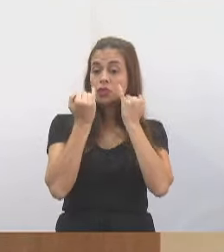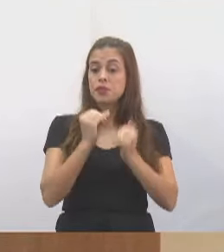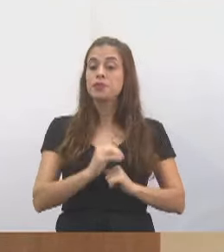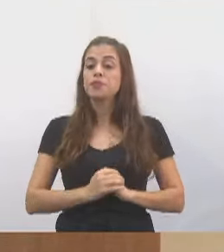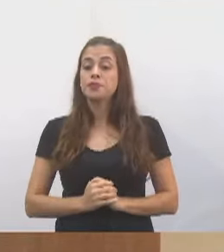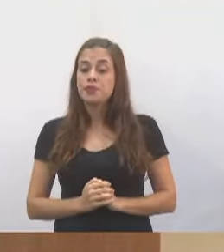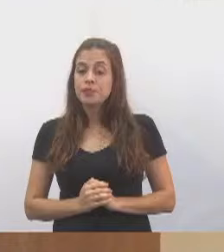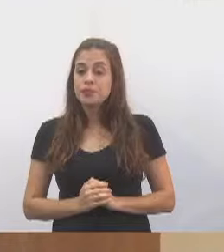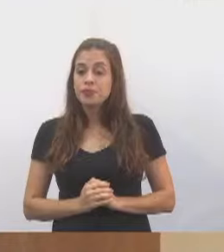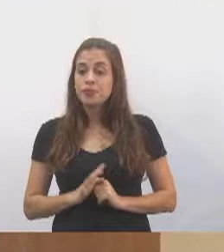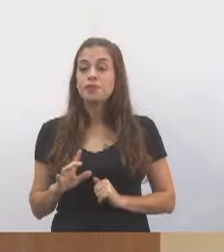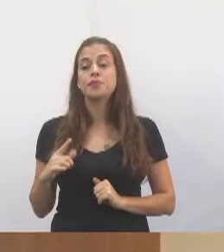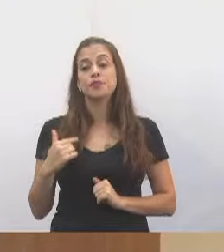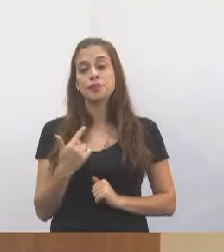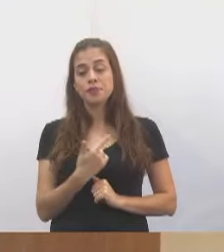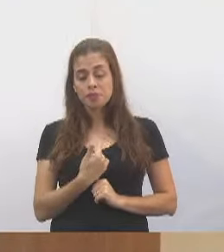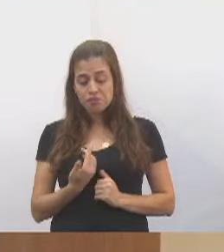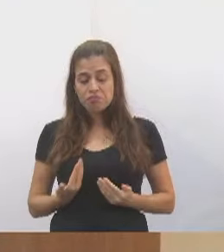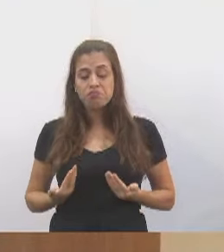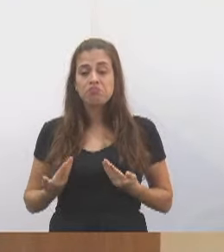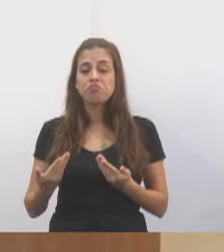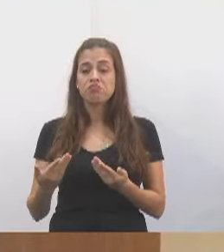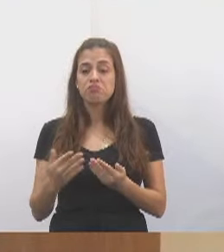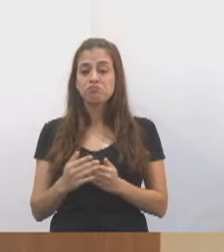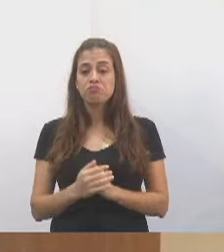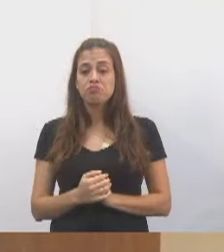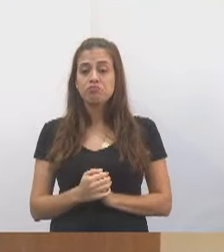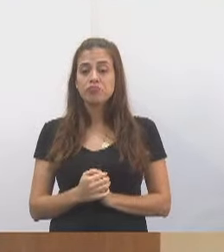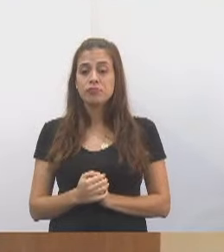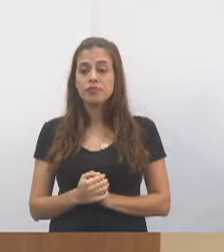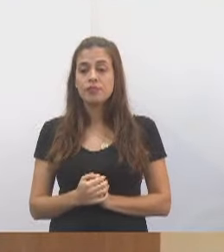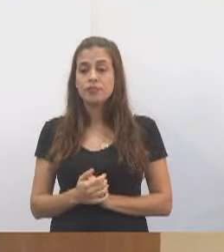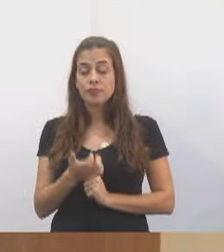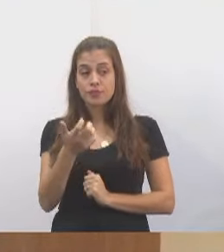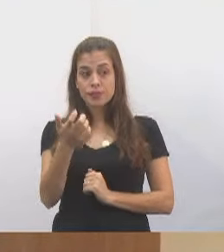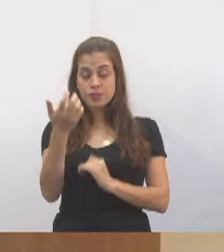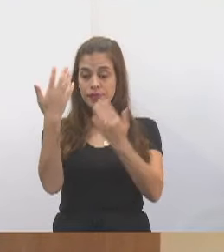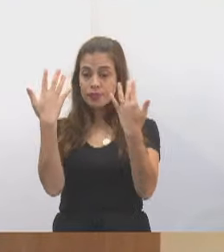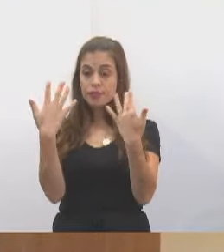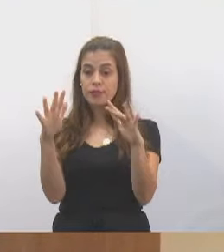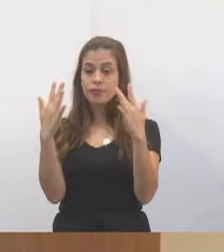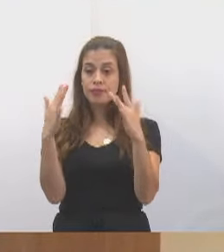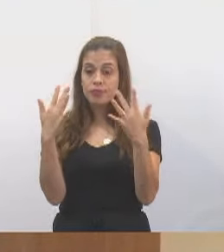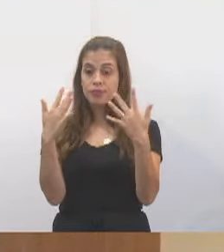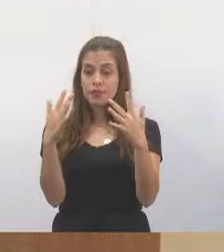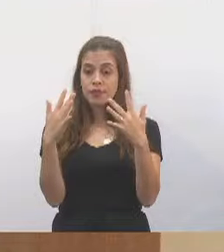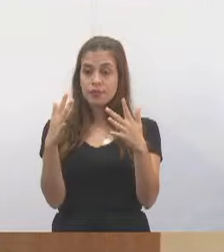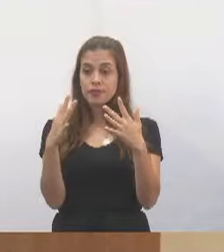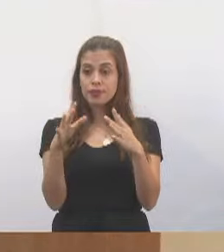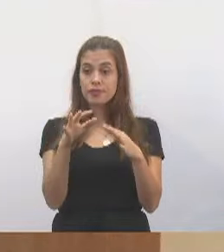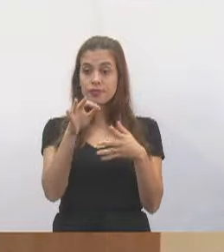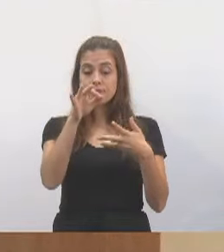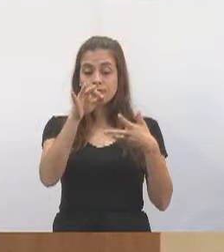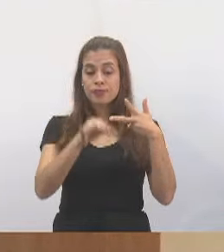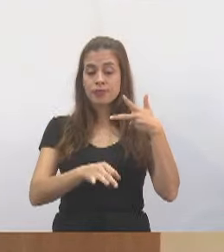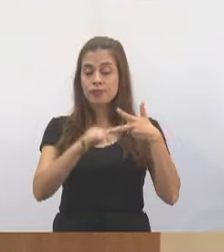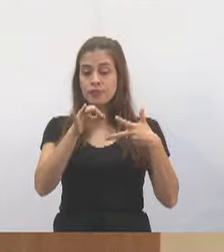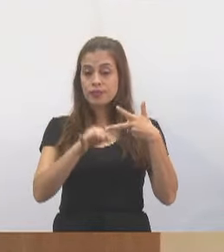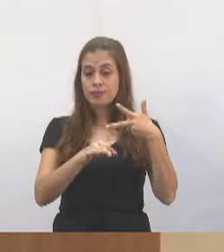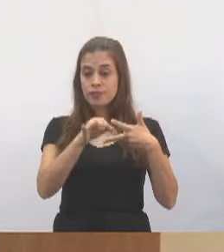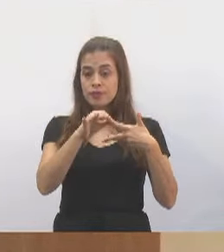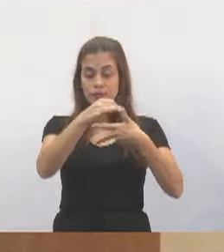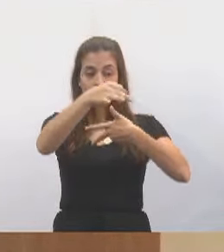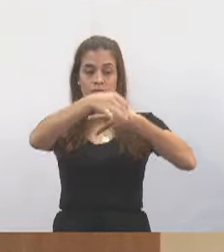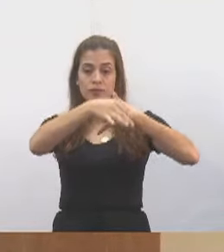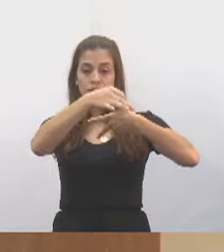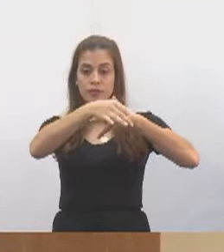Mas nós vamos levar. Eu quero aqui, parabenizar toda a consultoria jurídica da Câmara, em nome do